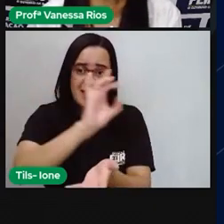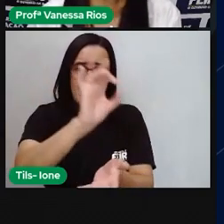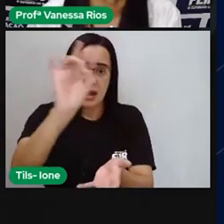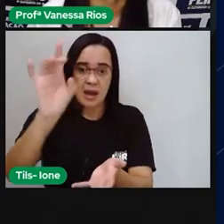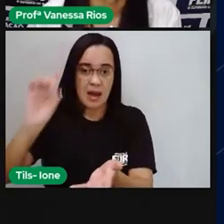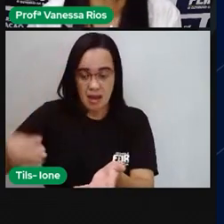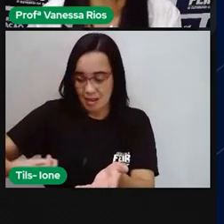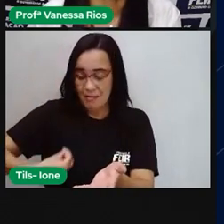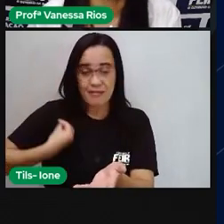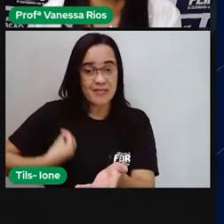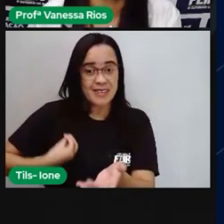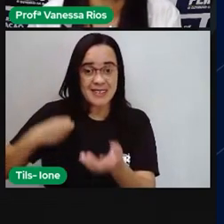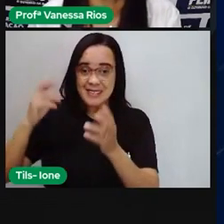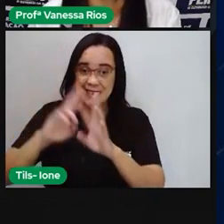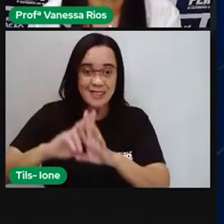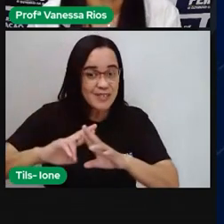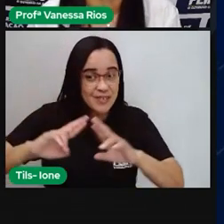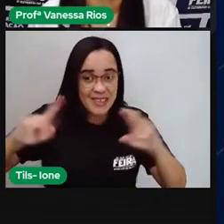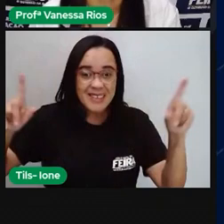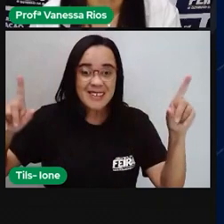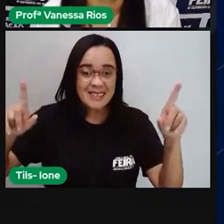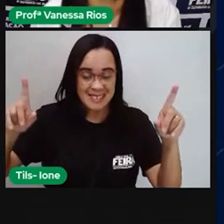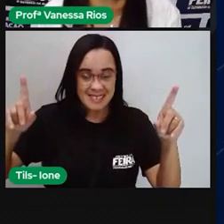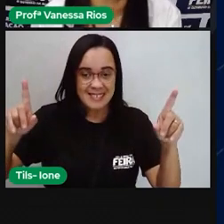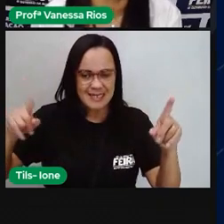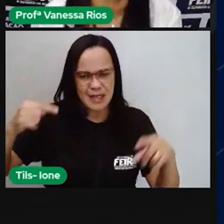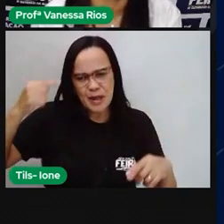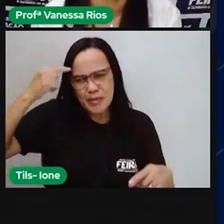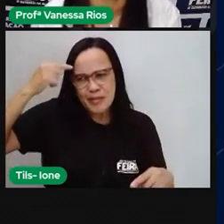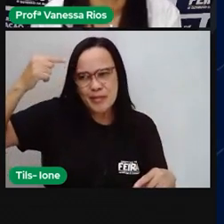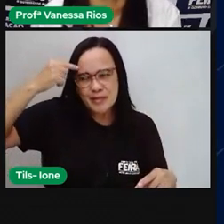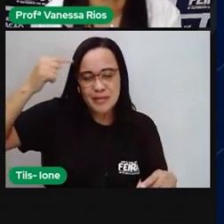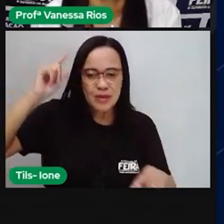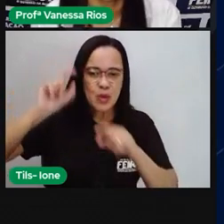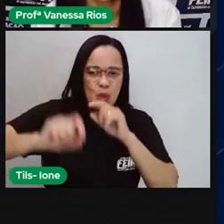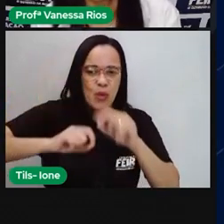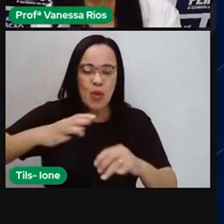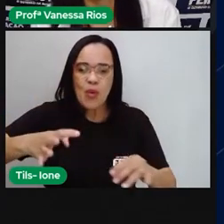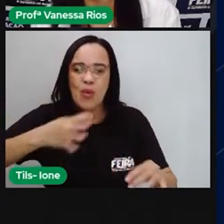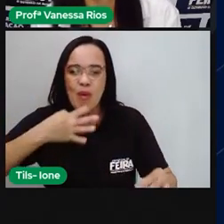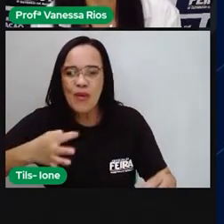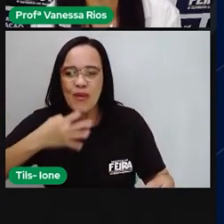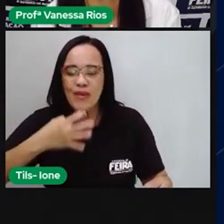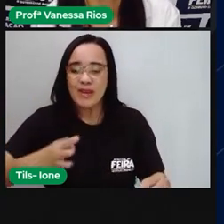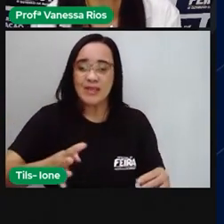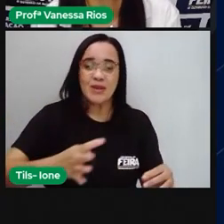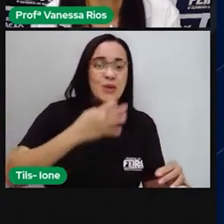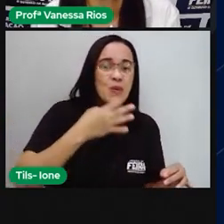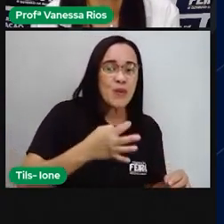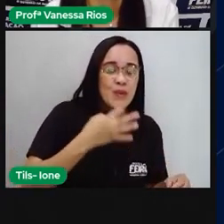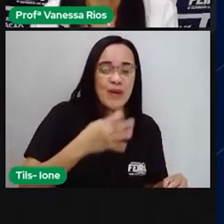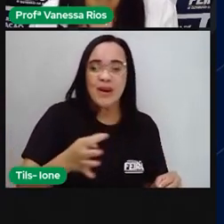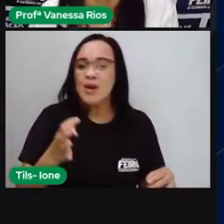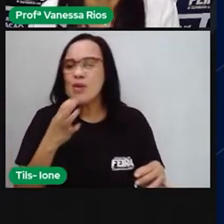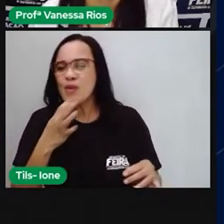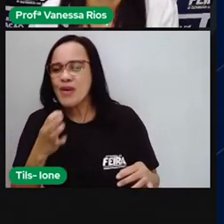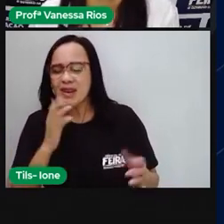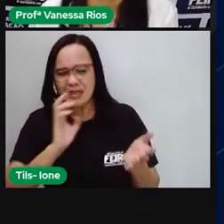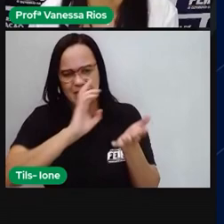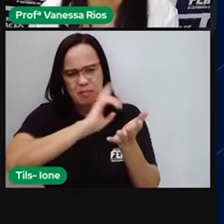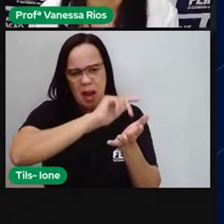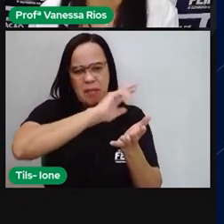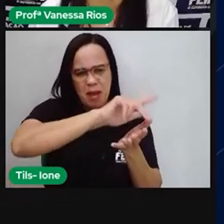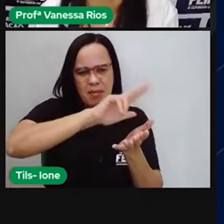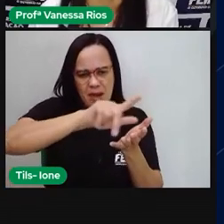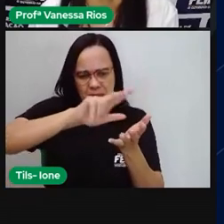pessoas. e que num pensamento, né, em relação a conhecer o outro e conhecer o que é diverso, a